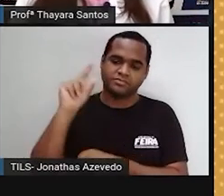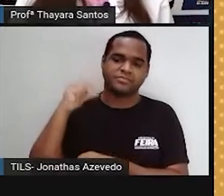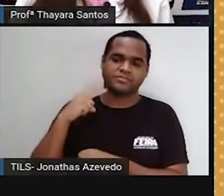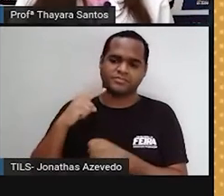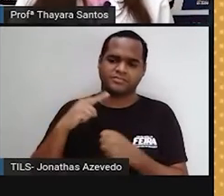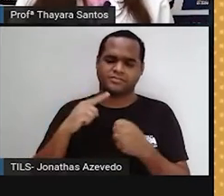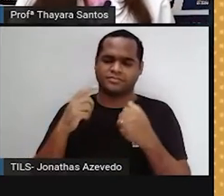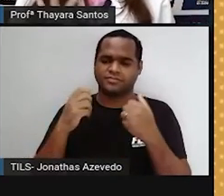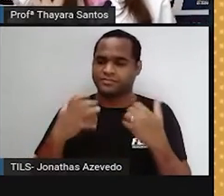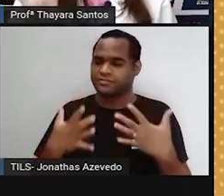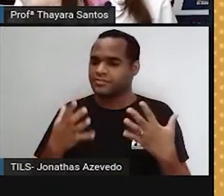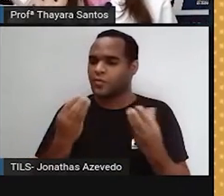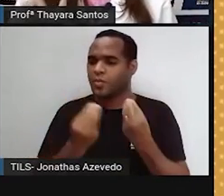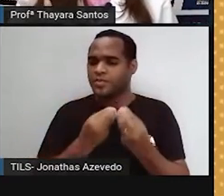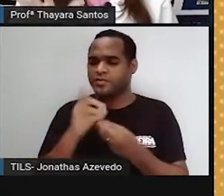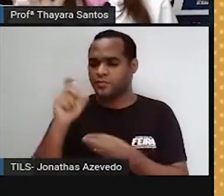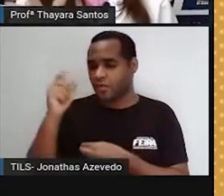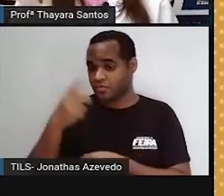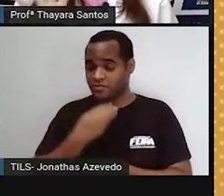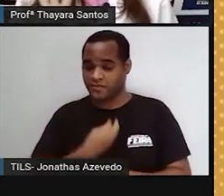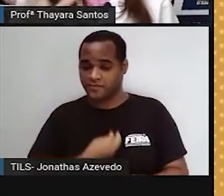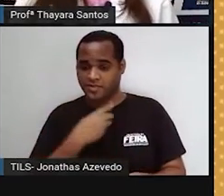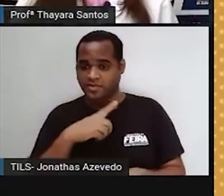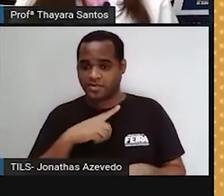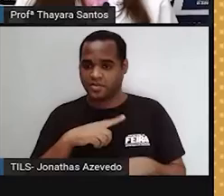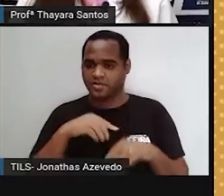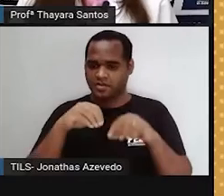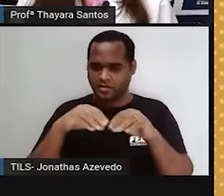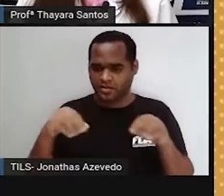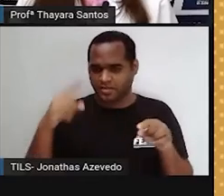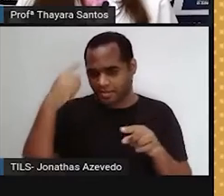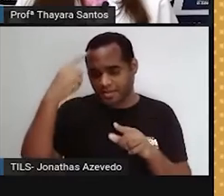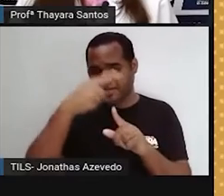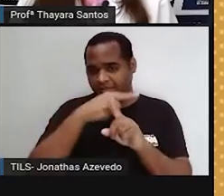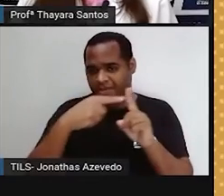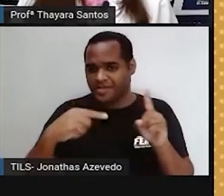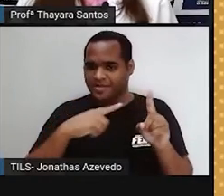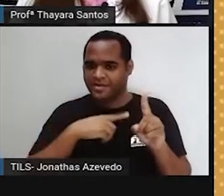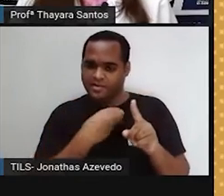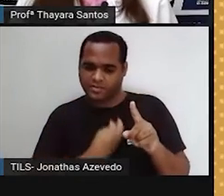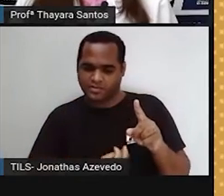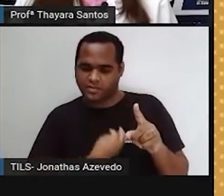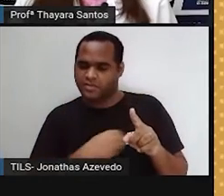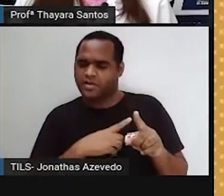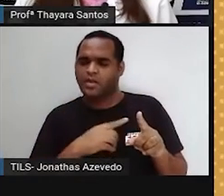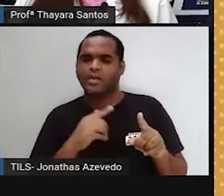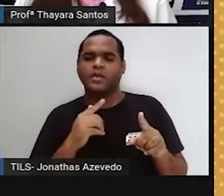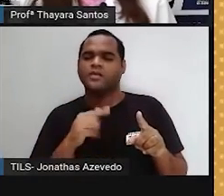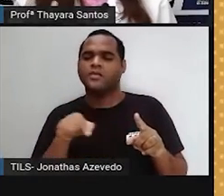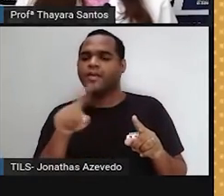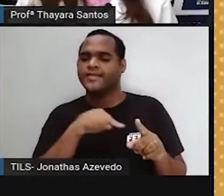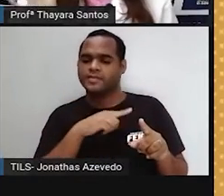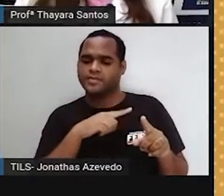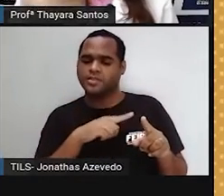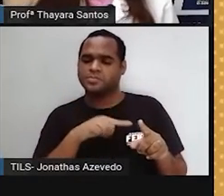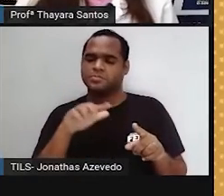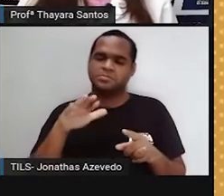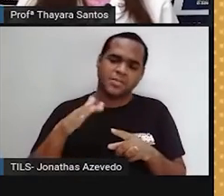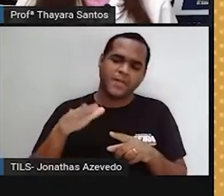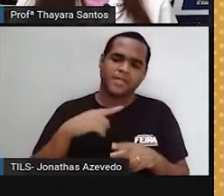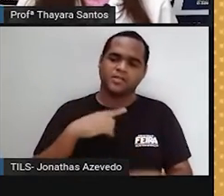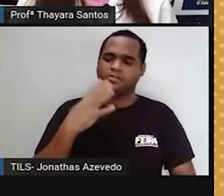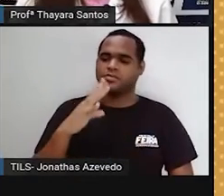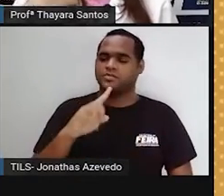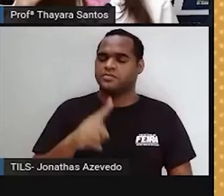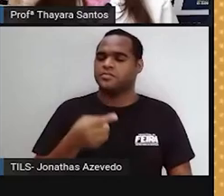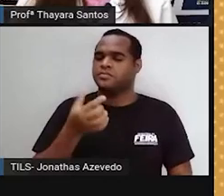antes do planeta Terra. Então quer dizer que a gente, se ele tá agora na metade do ciclo de vida dele, a gente tem aí mais ou menos mais 4